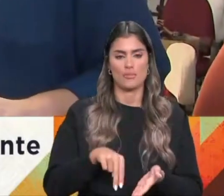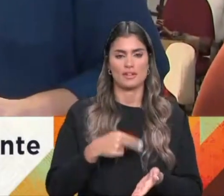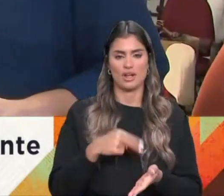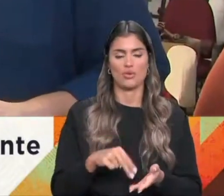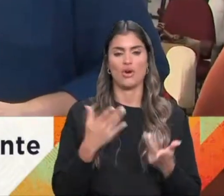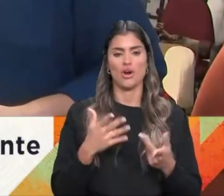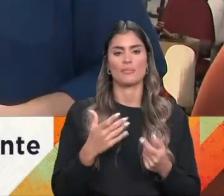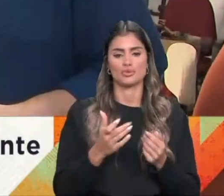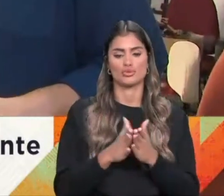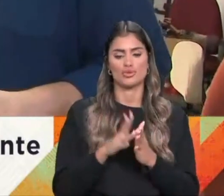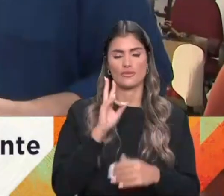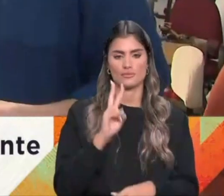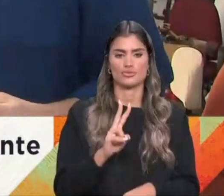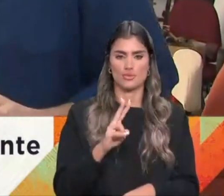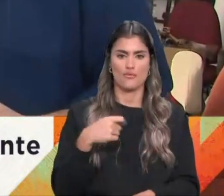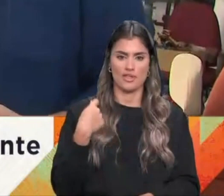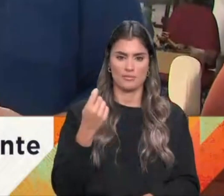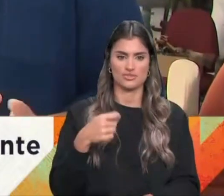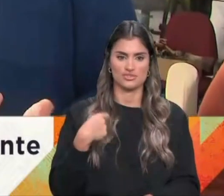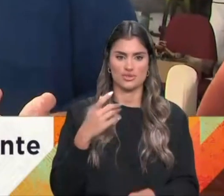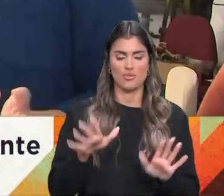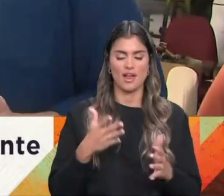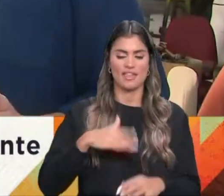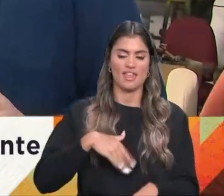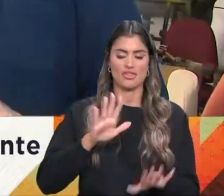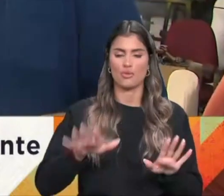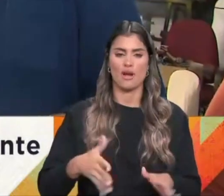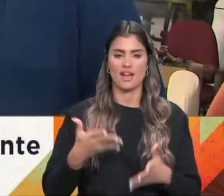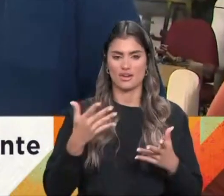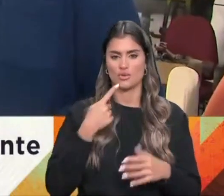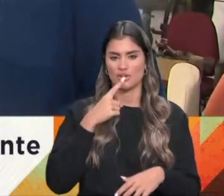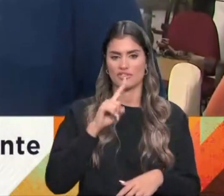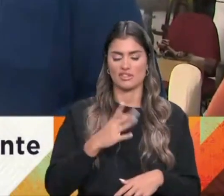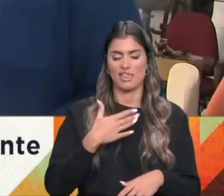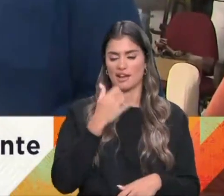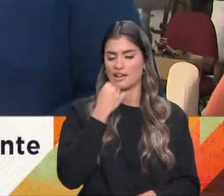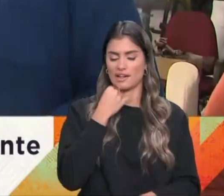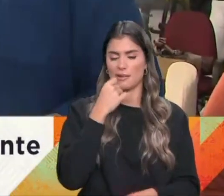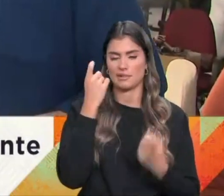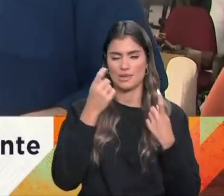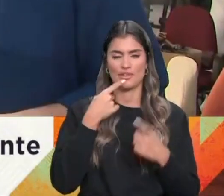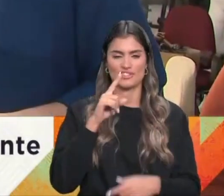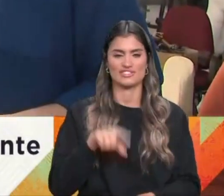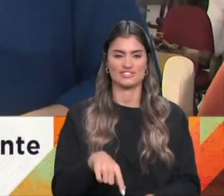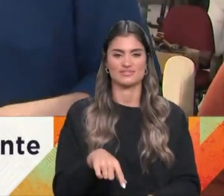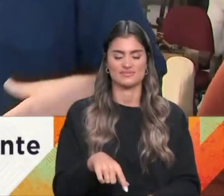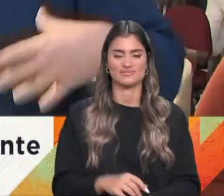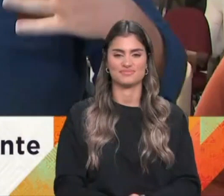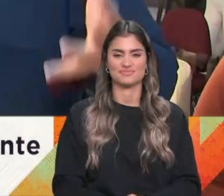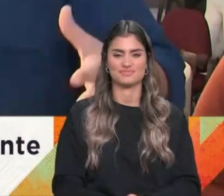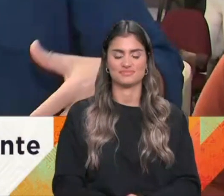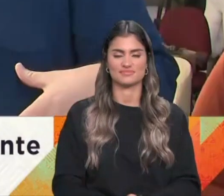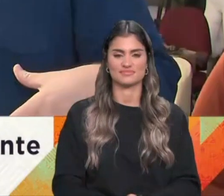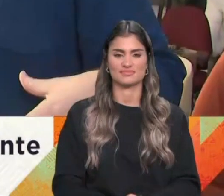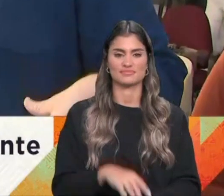porque todos nós assistimos a esses filmes e em qualquer idade, e voltam a fazer-nos rir e a repensar também, não é? Todos eles. Sim,